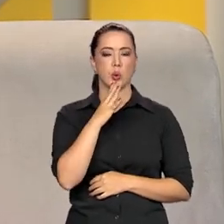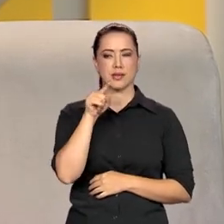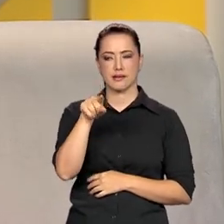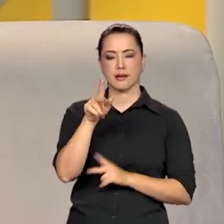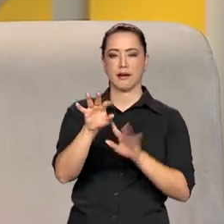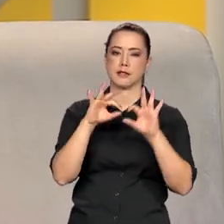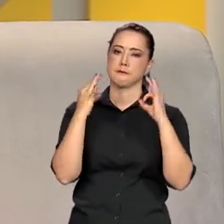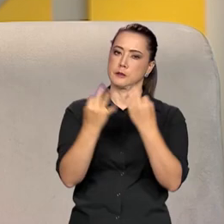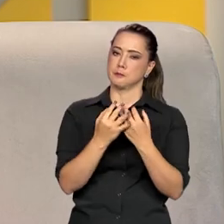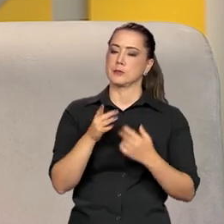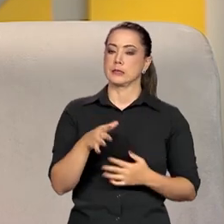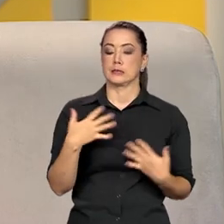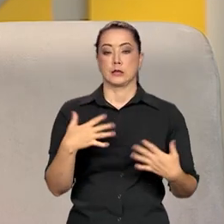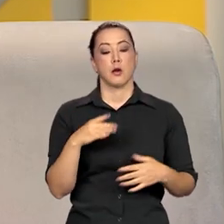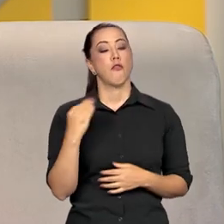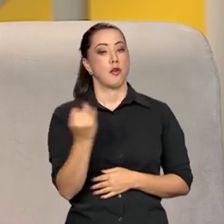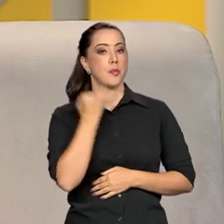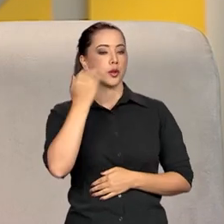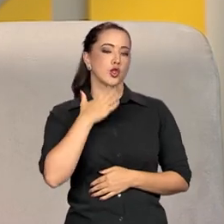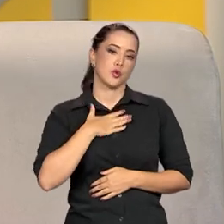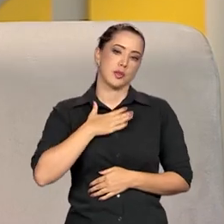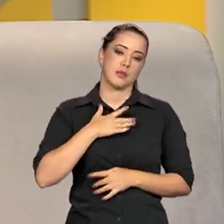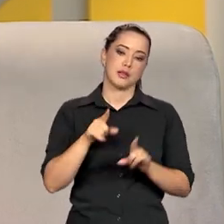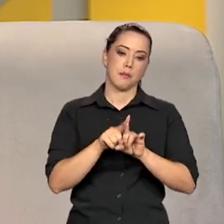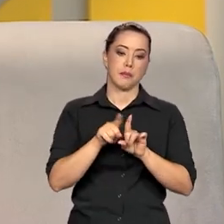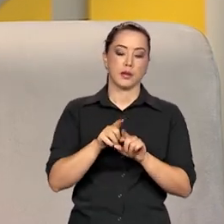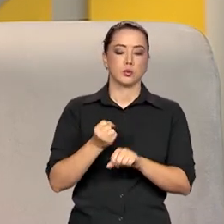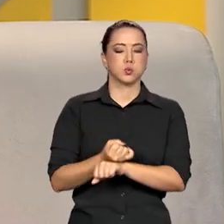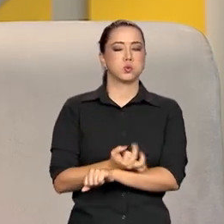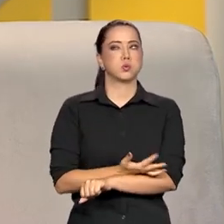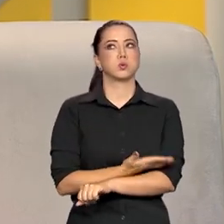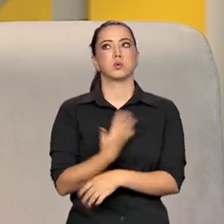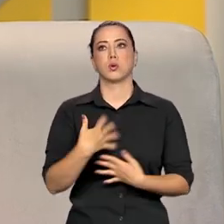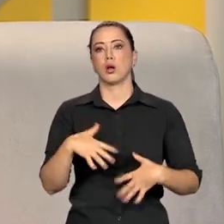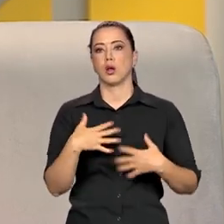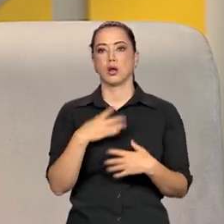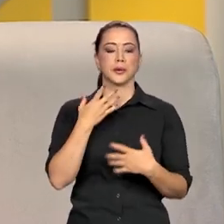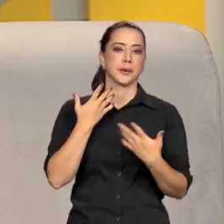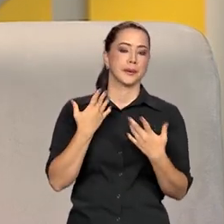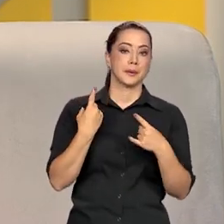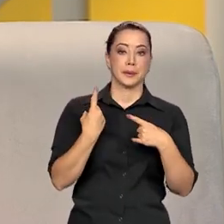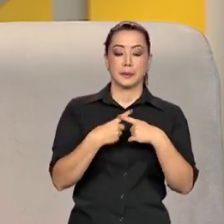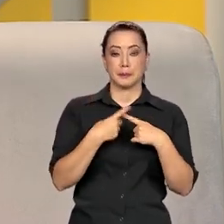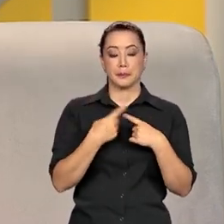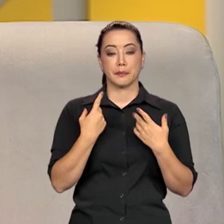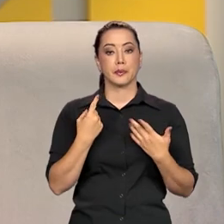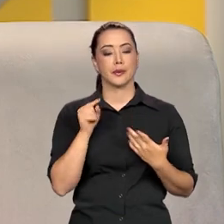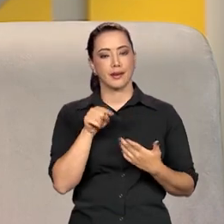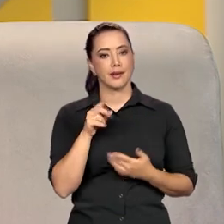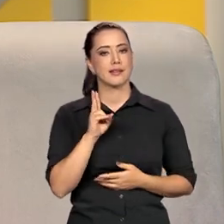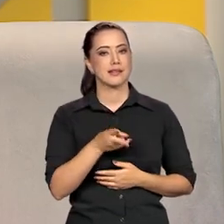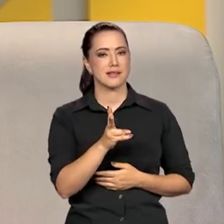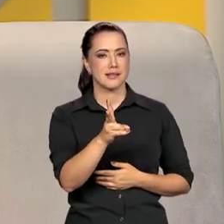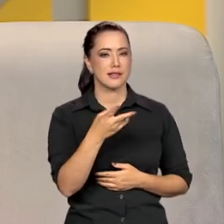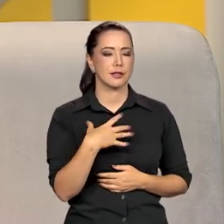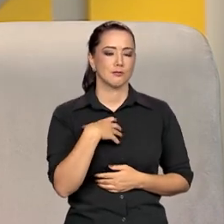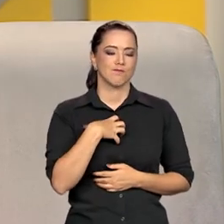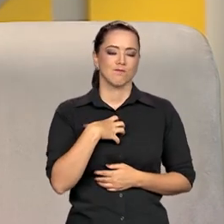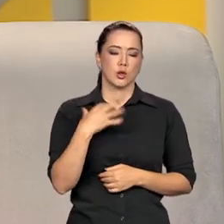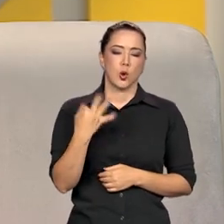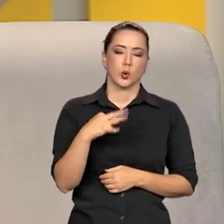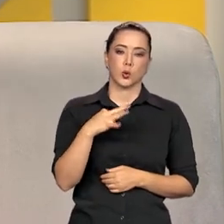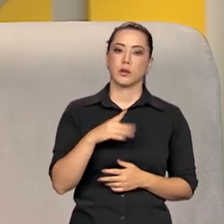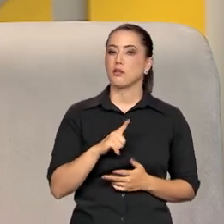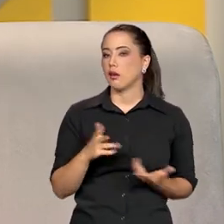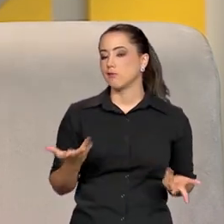No dia do lançamento foi muito importante para mim também, eu me emocionei muito durante o lançamento do observatório, porque é isso, sempre uma ferida que fica, né?